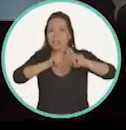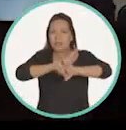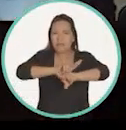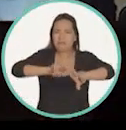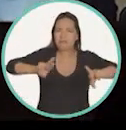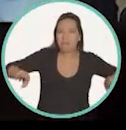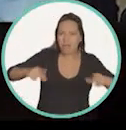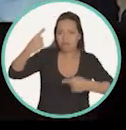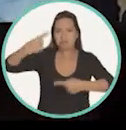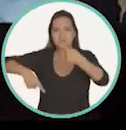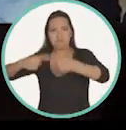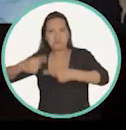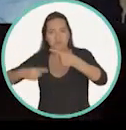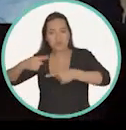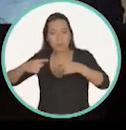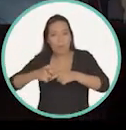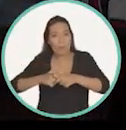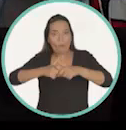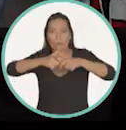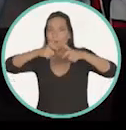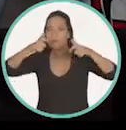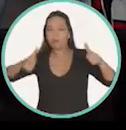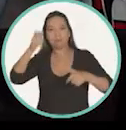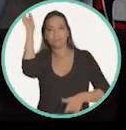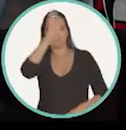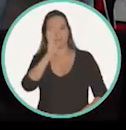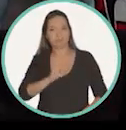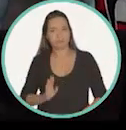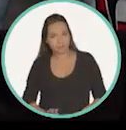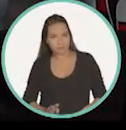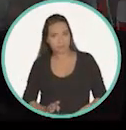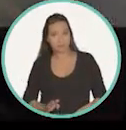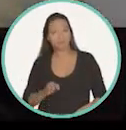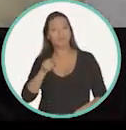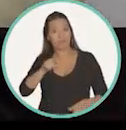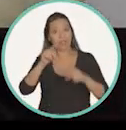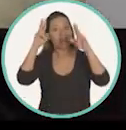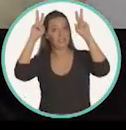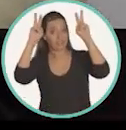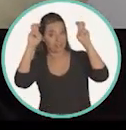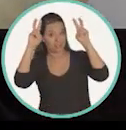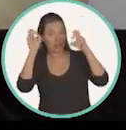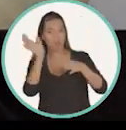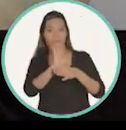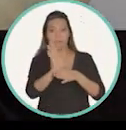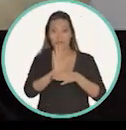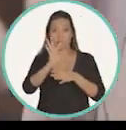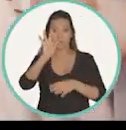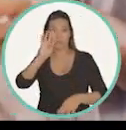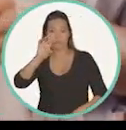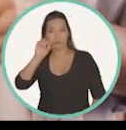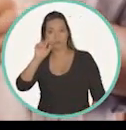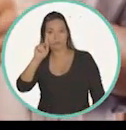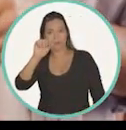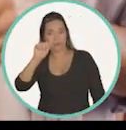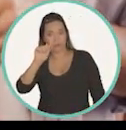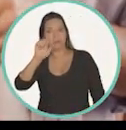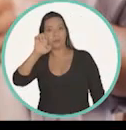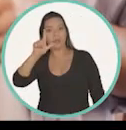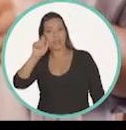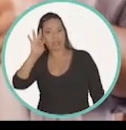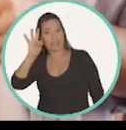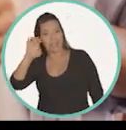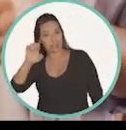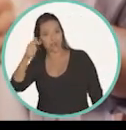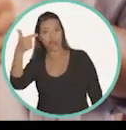resultou na prisão de milicianos, políticos, na maior ação de combate ao crime e à corrupção da história do Rio. Esse caso inspirou o filme